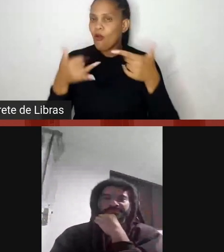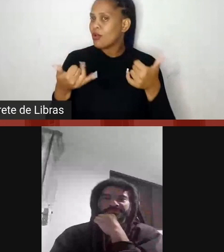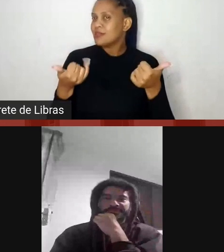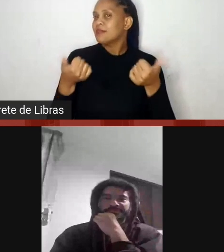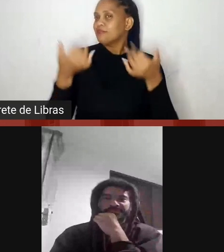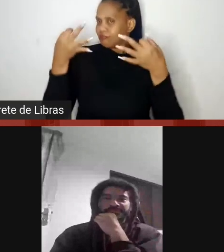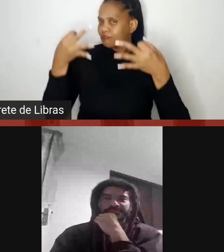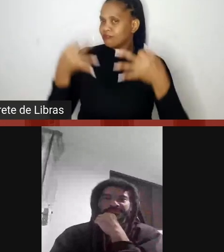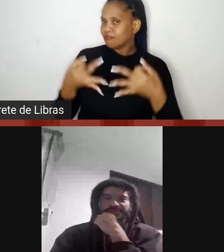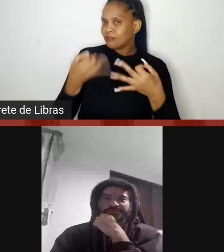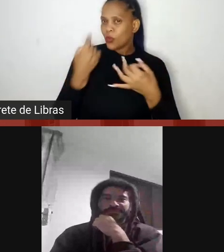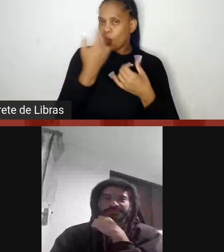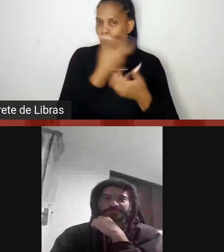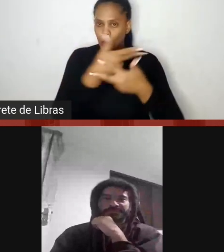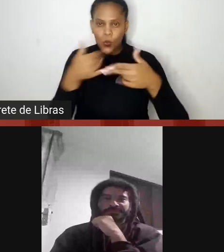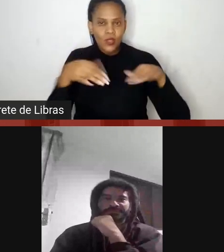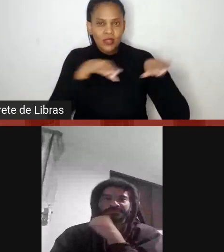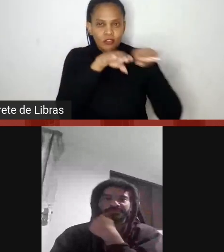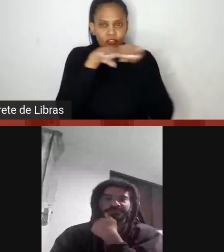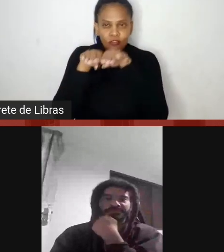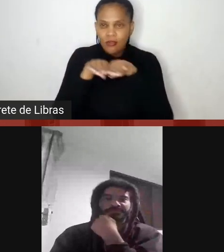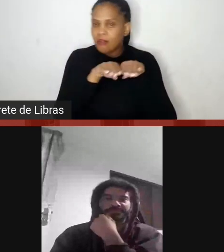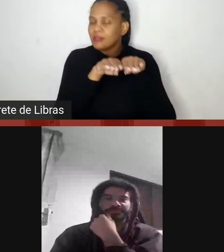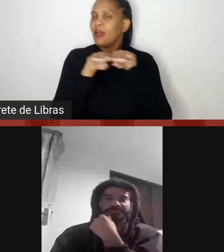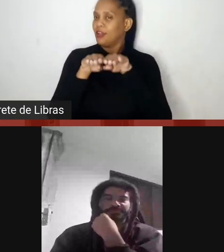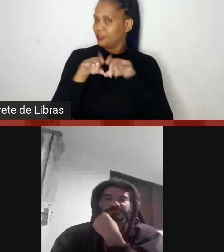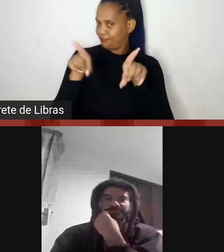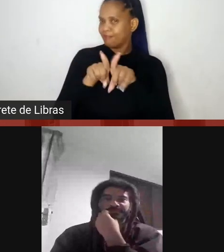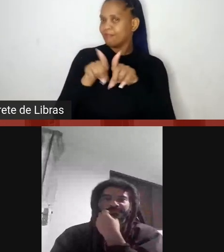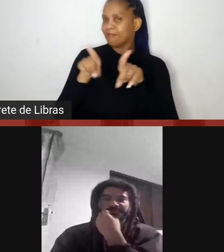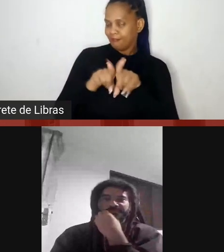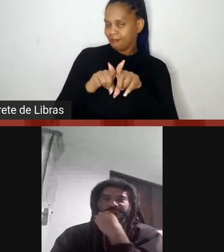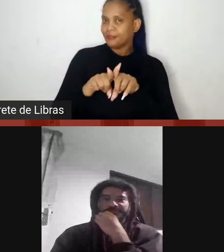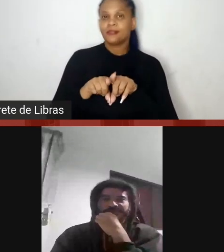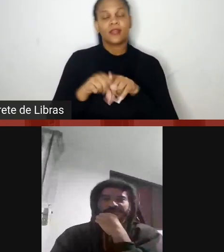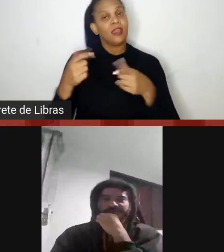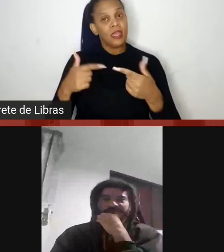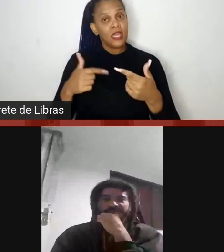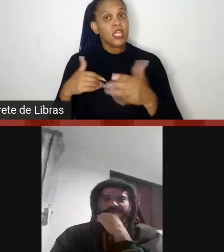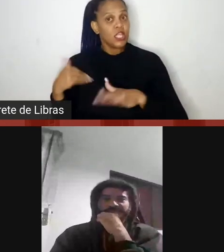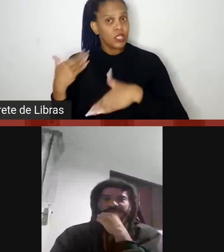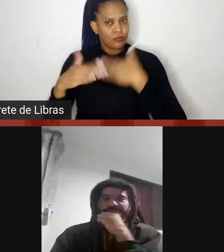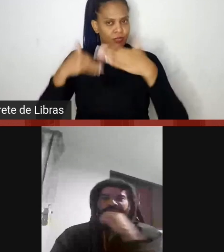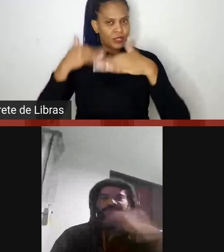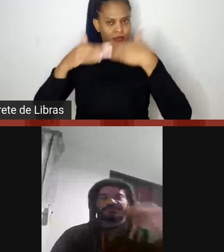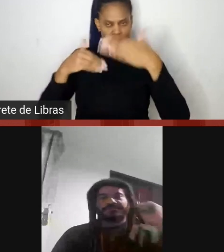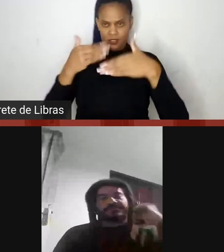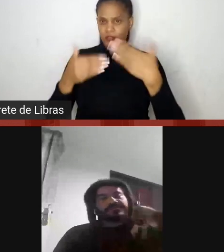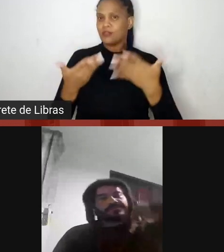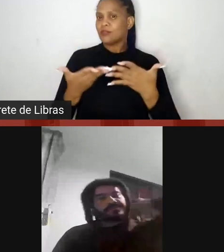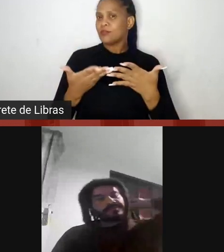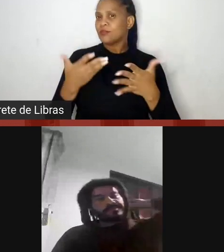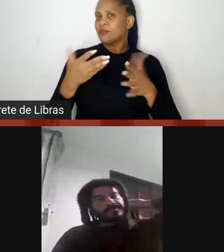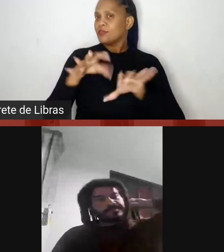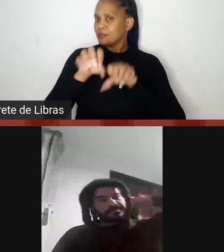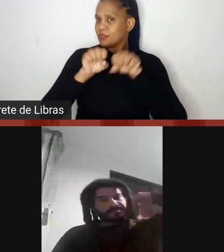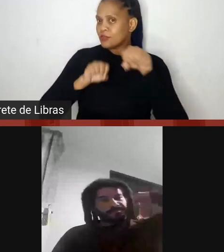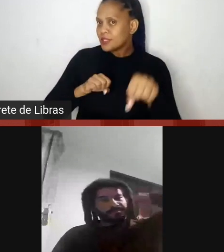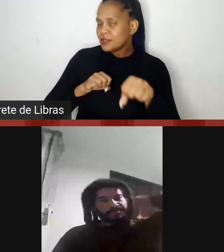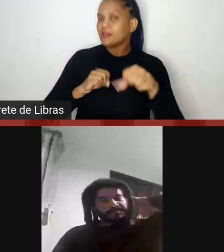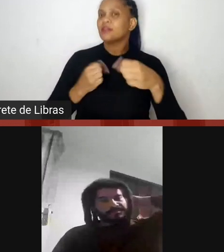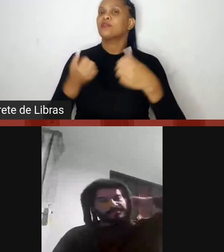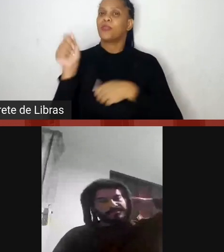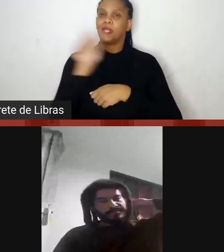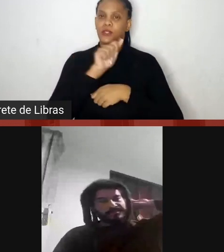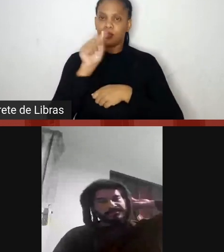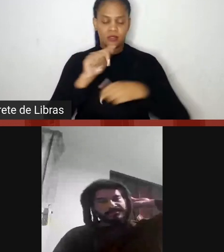igualdade, né, e equidade. E o processo de certificação da Associação Quilombola Alto Santana,